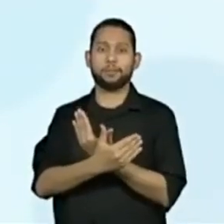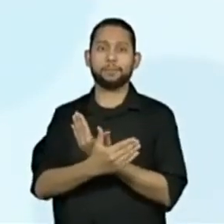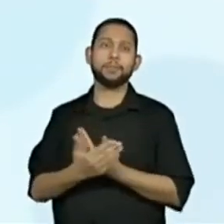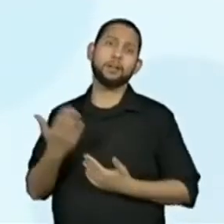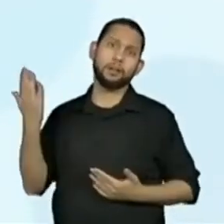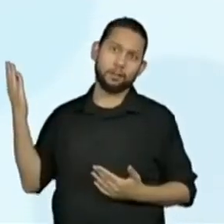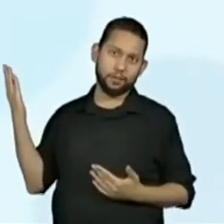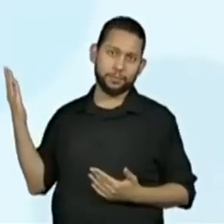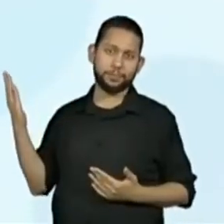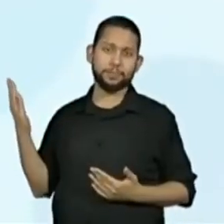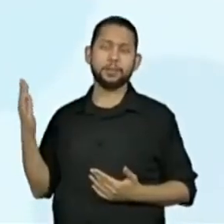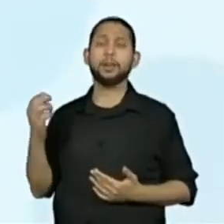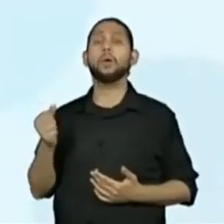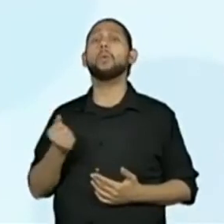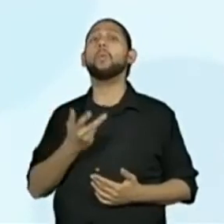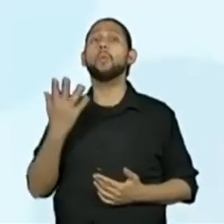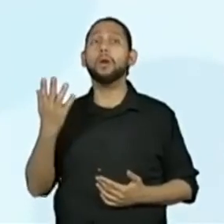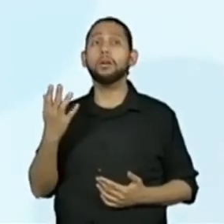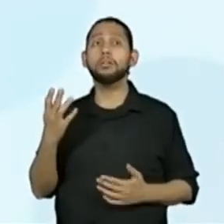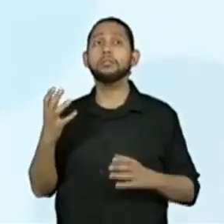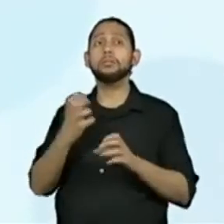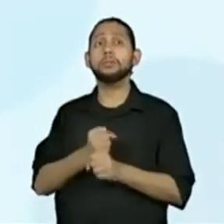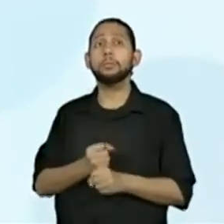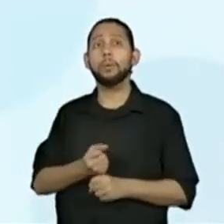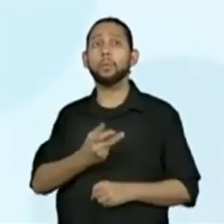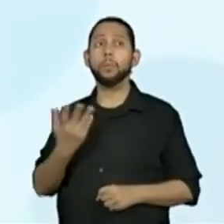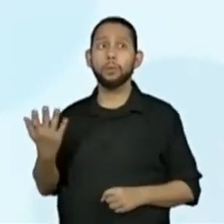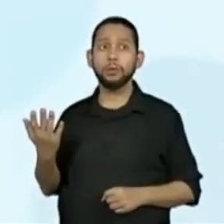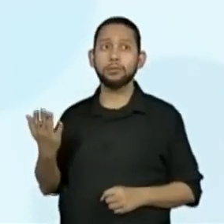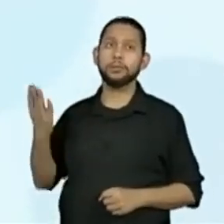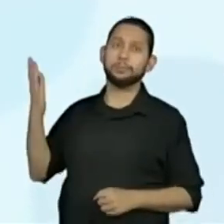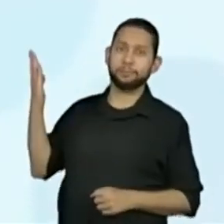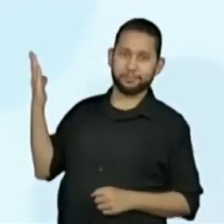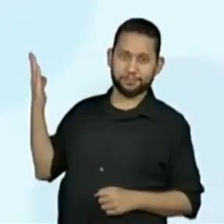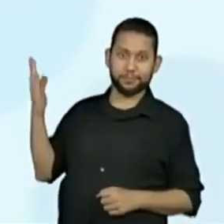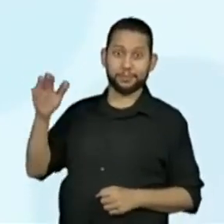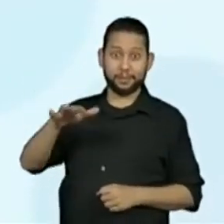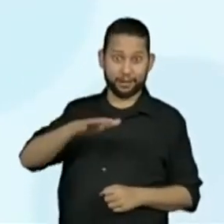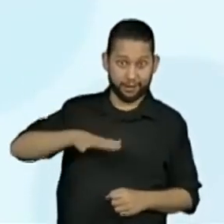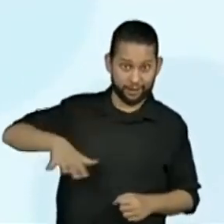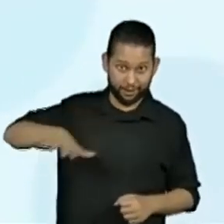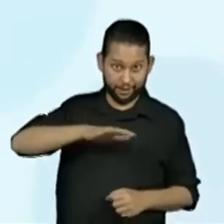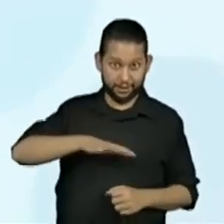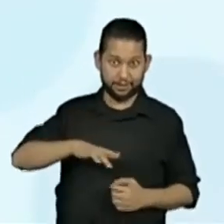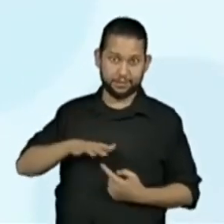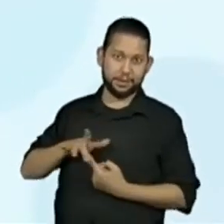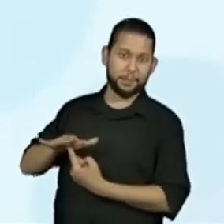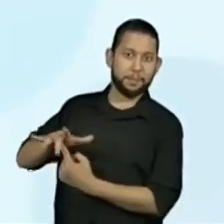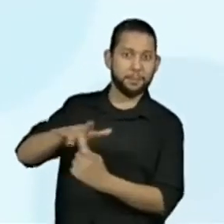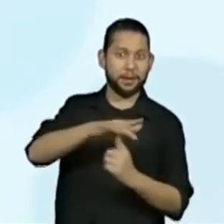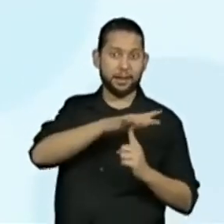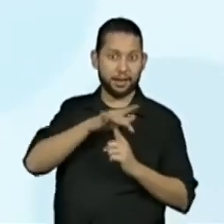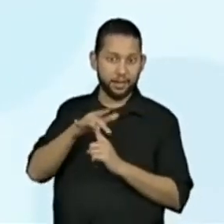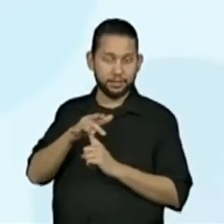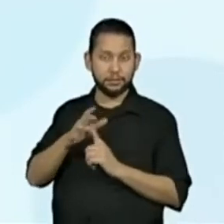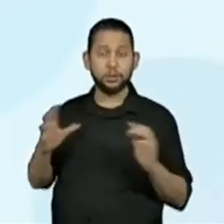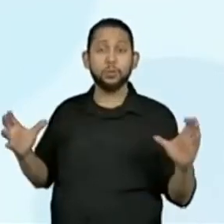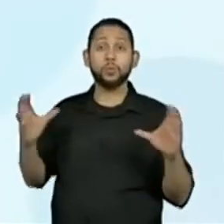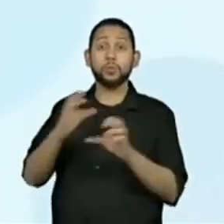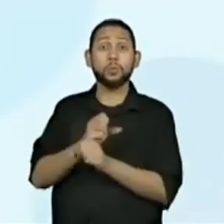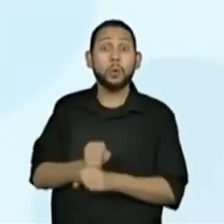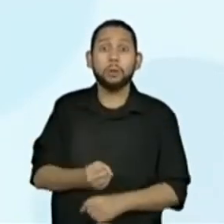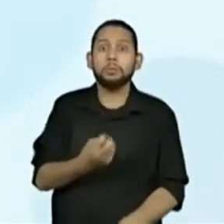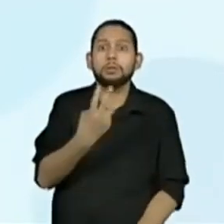no texto para lembrar de quantas espécies são, enquanto nos parques da cidade podem ser encontradas